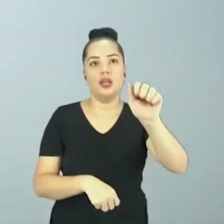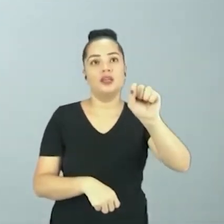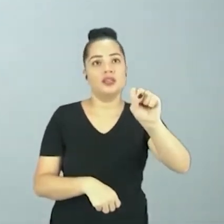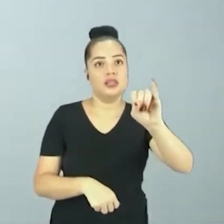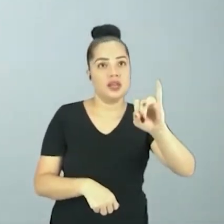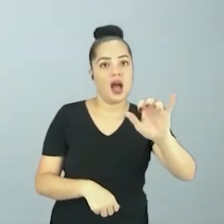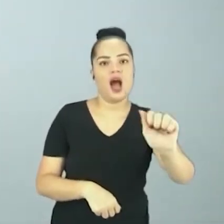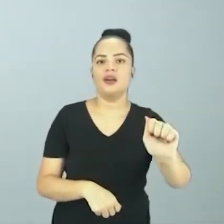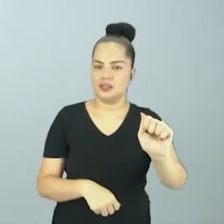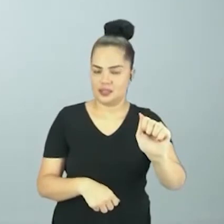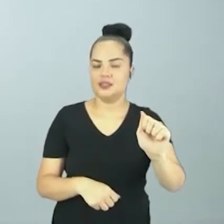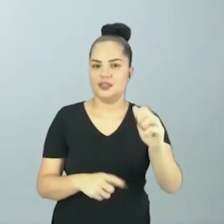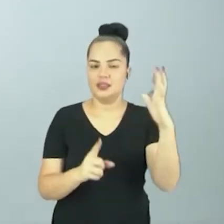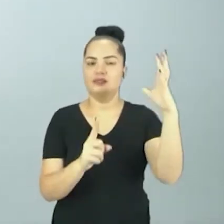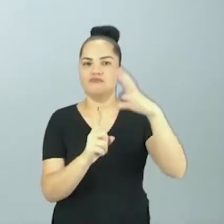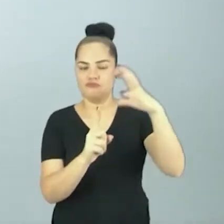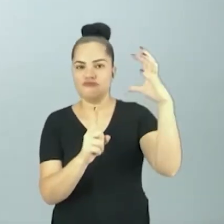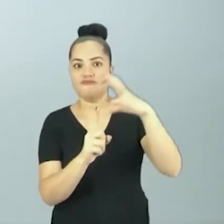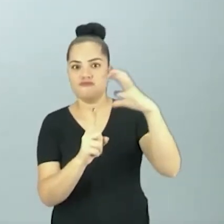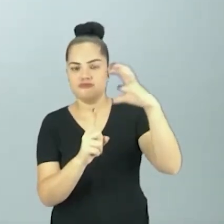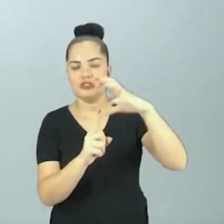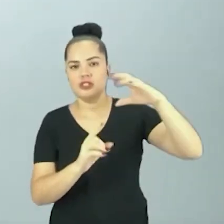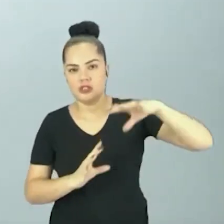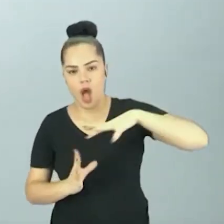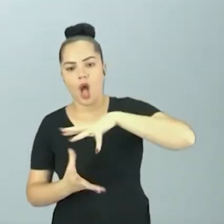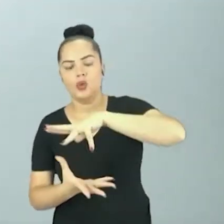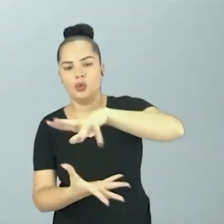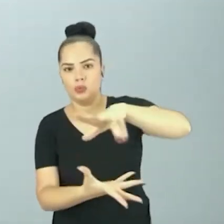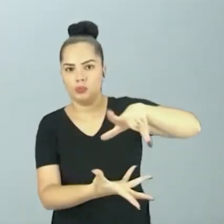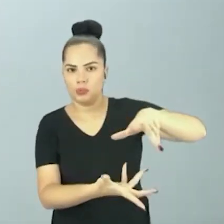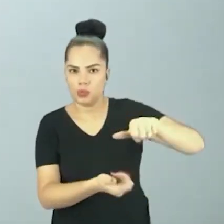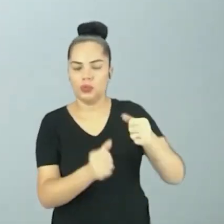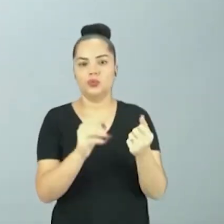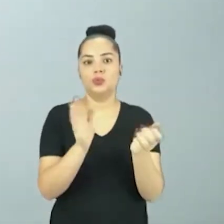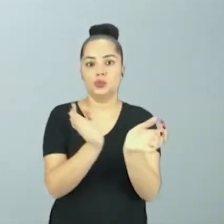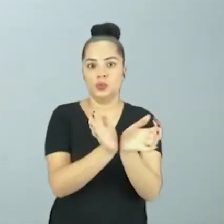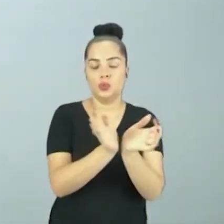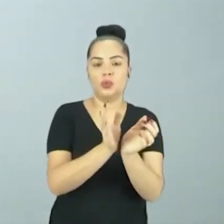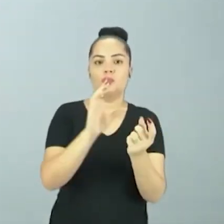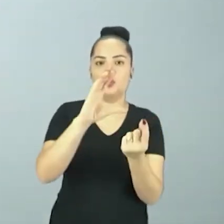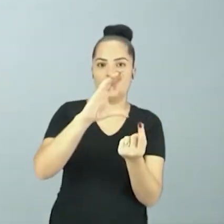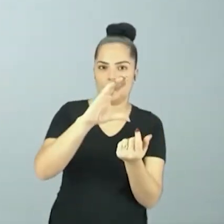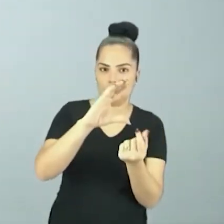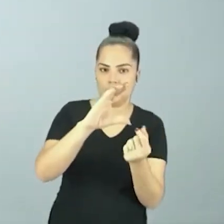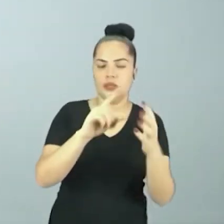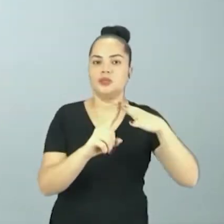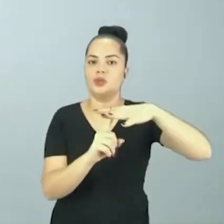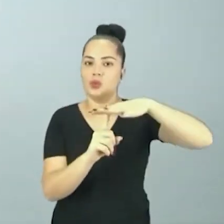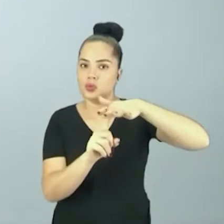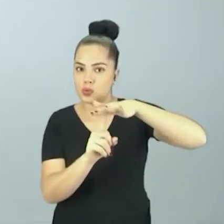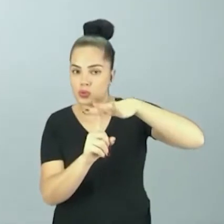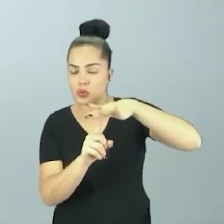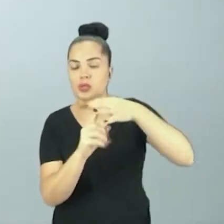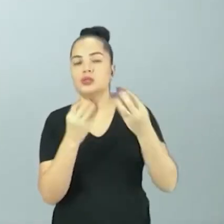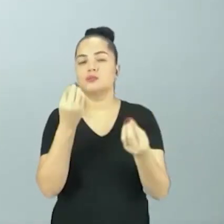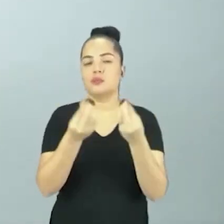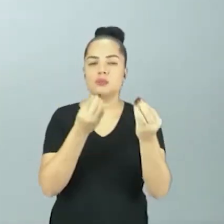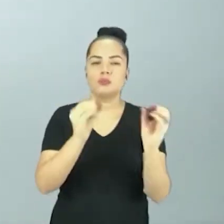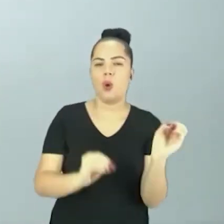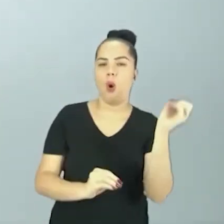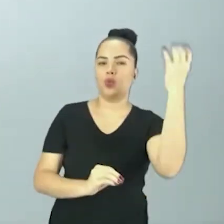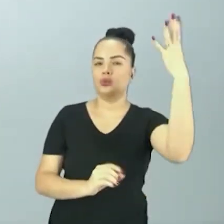dessa influência, tanto do mundo liderado pelos capitalistas dos Estados Unidos, como também pelos socialistas pela